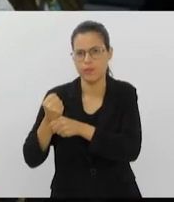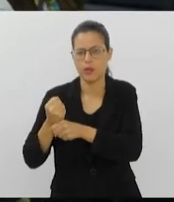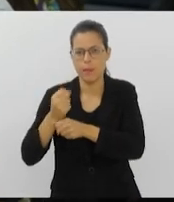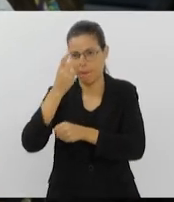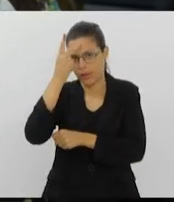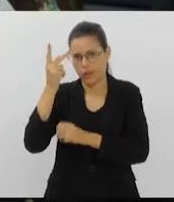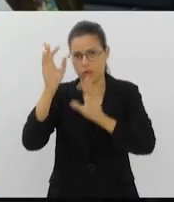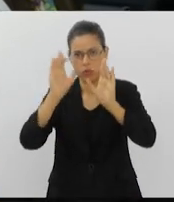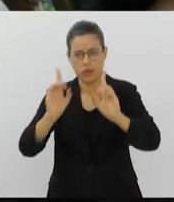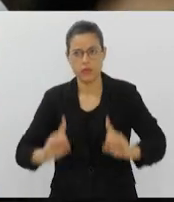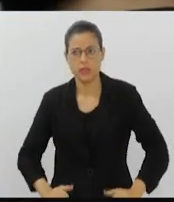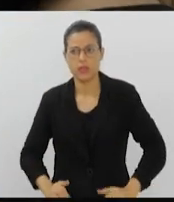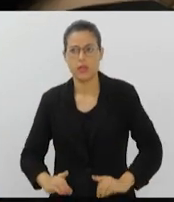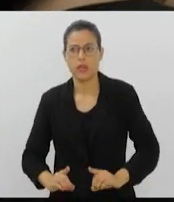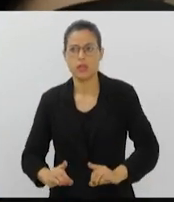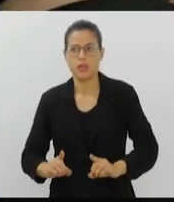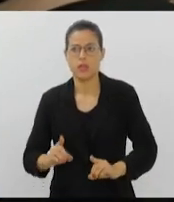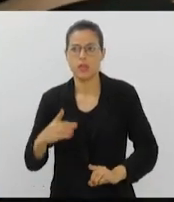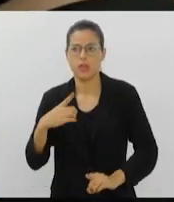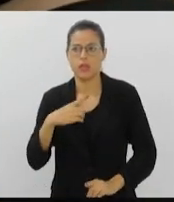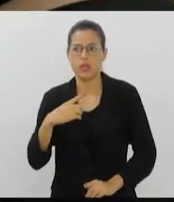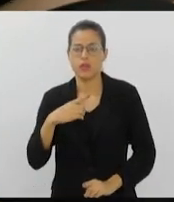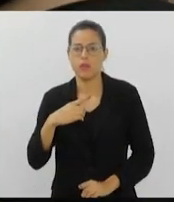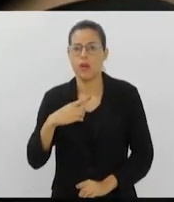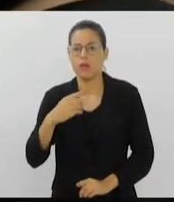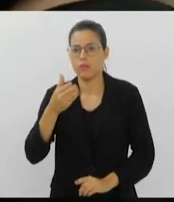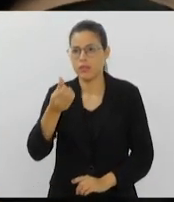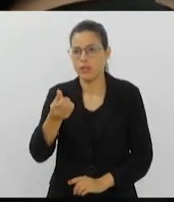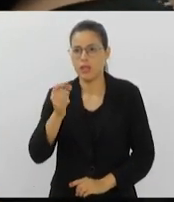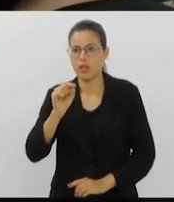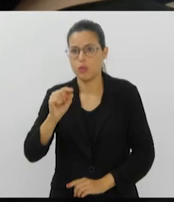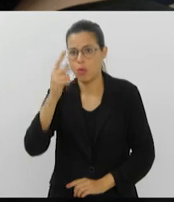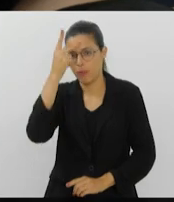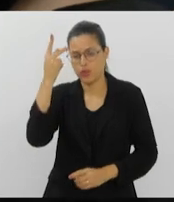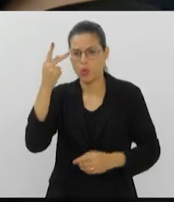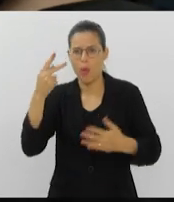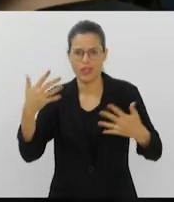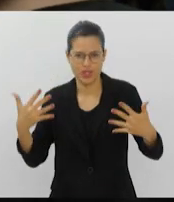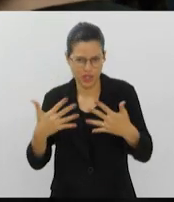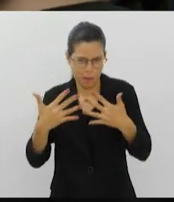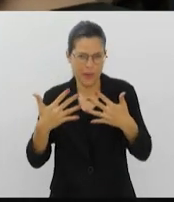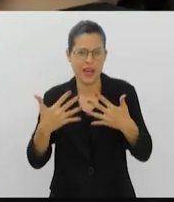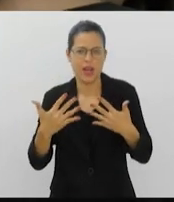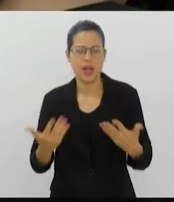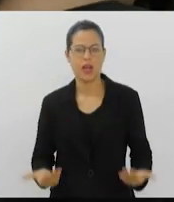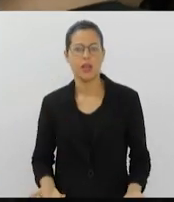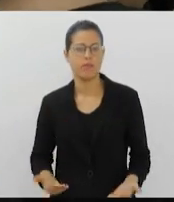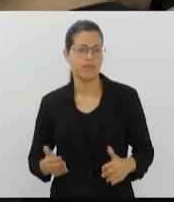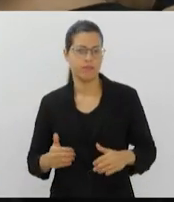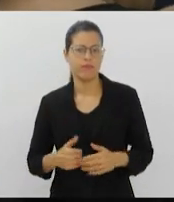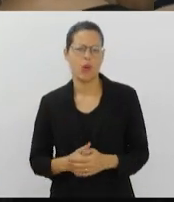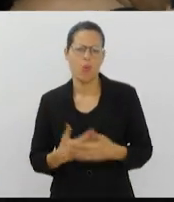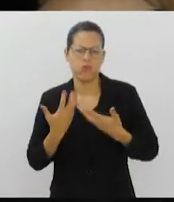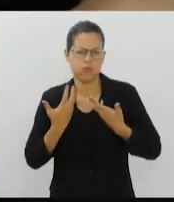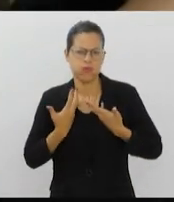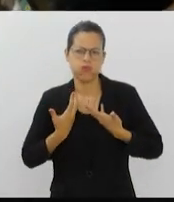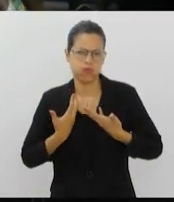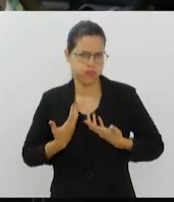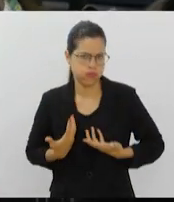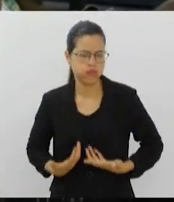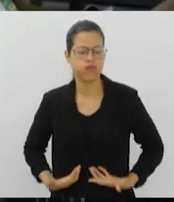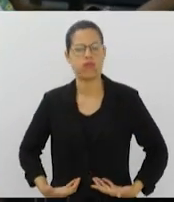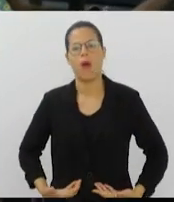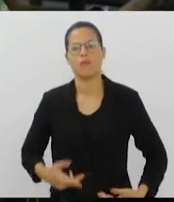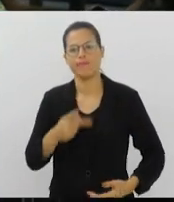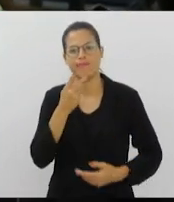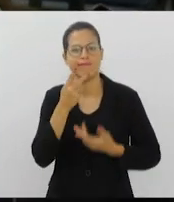deficiência e eles ganharam 6 mil pessoas típicas. Então, está cansativo falar sobre